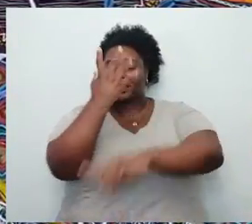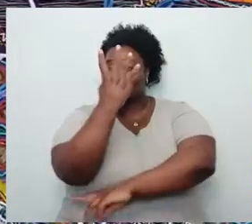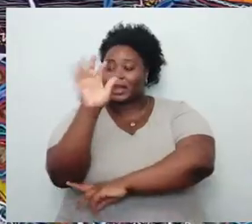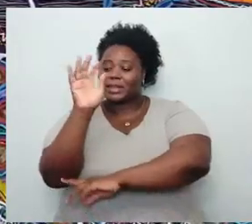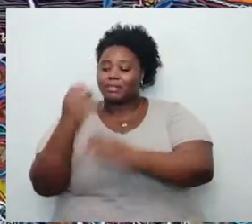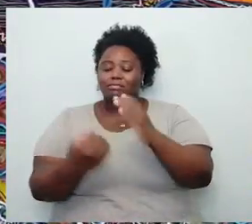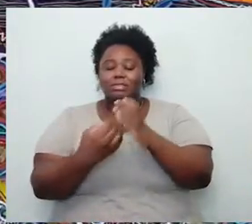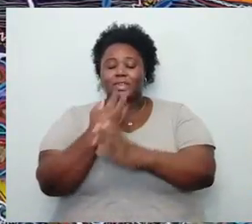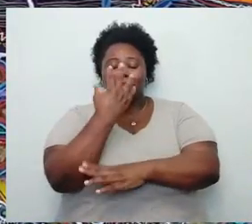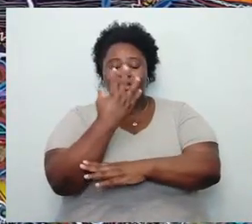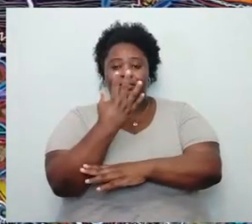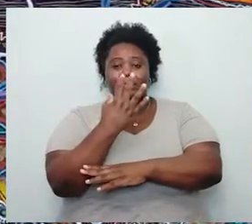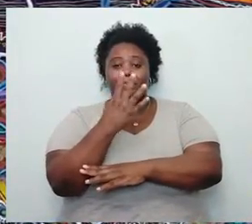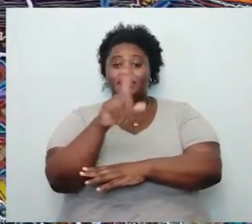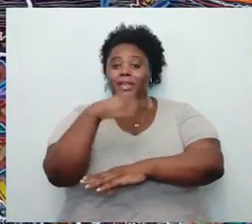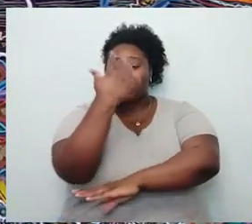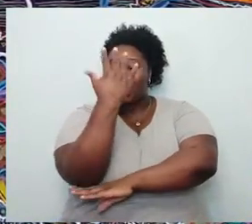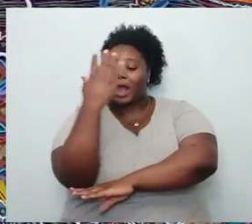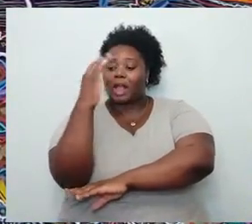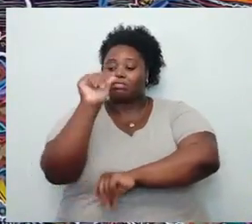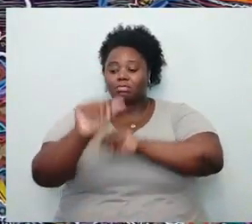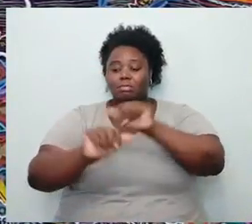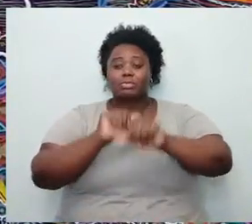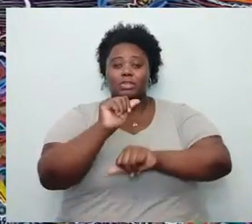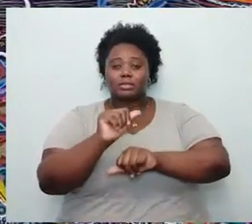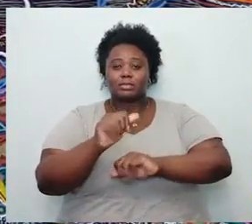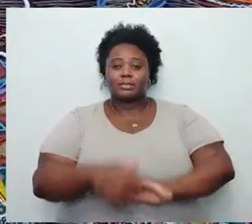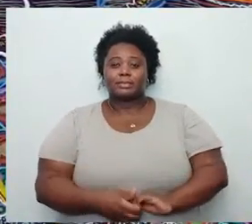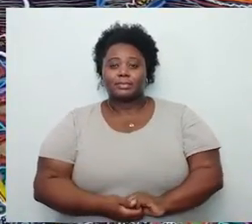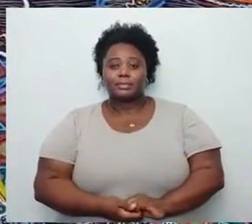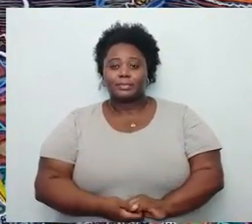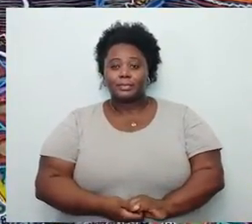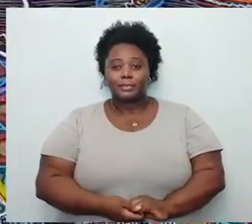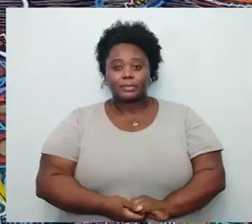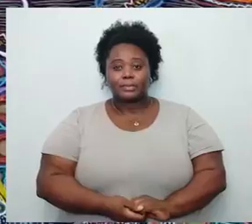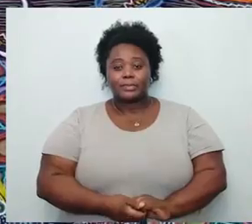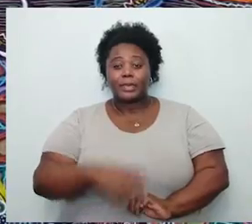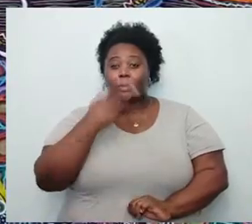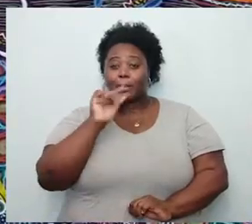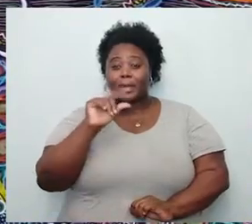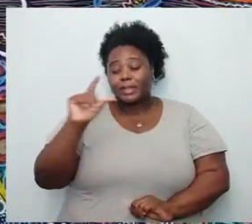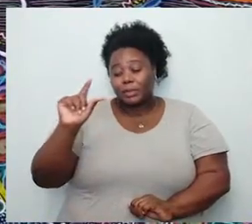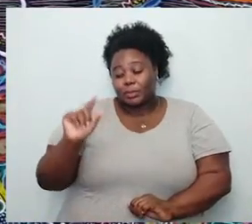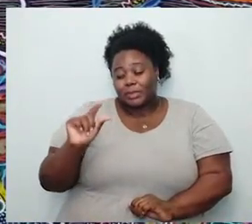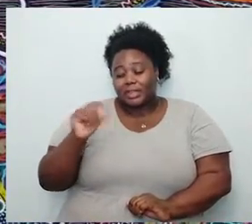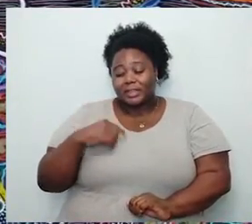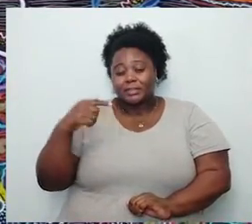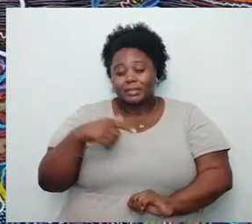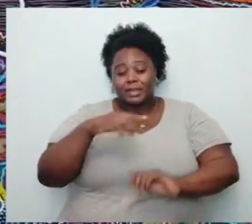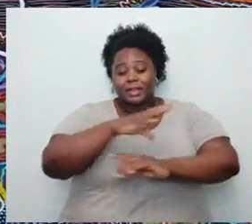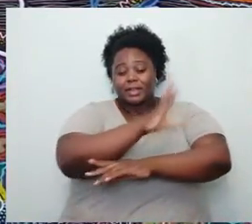criação. Árvore nômade, que tão pequena vem no ramo,